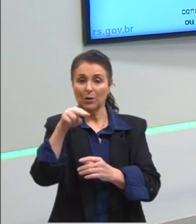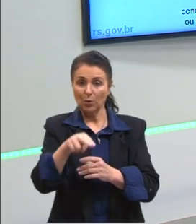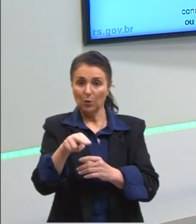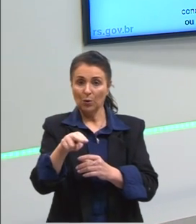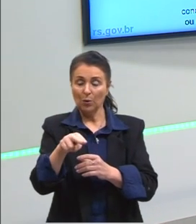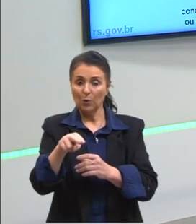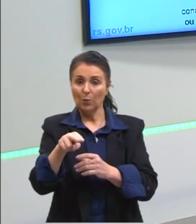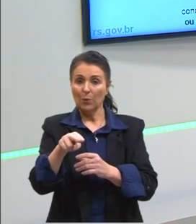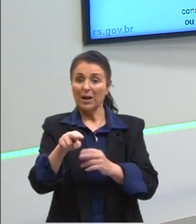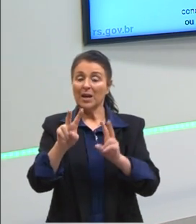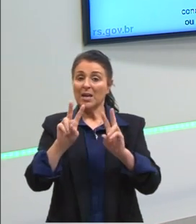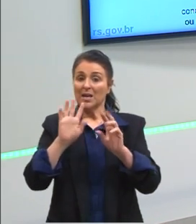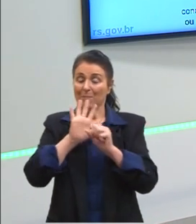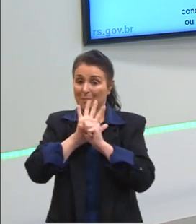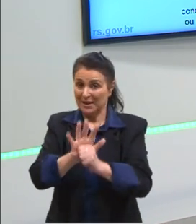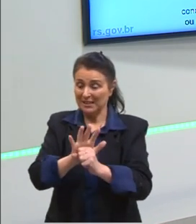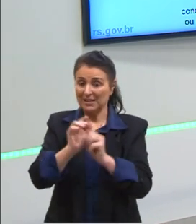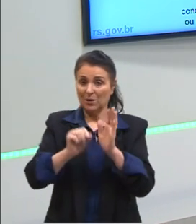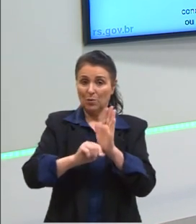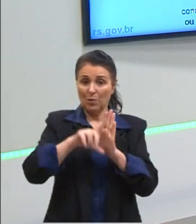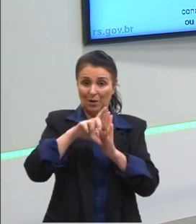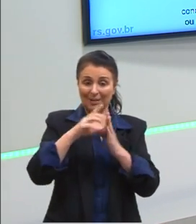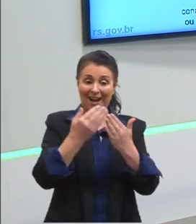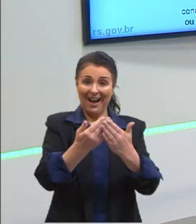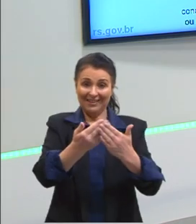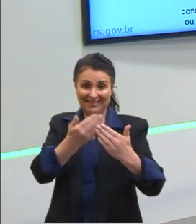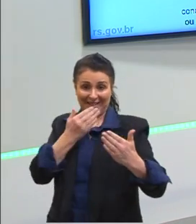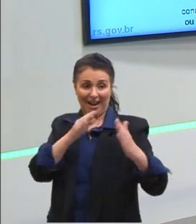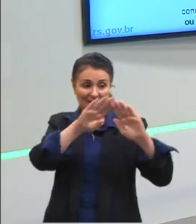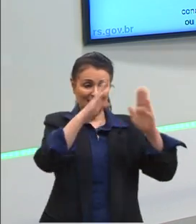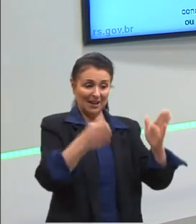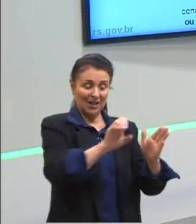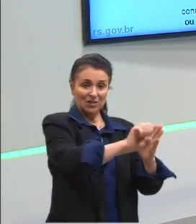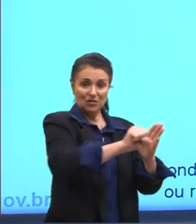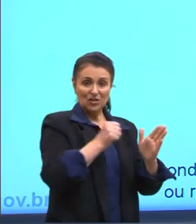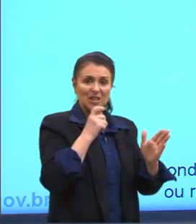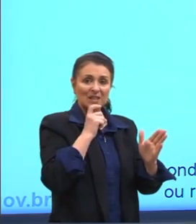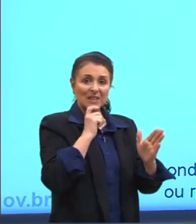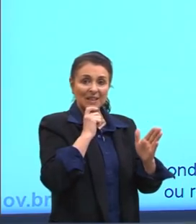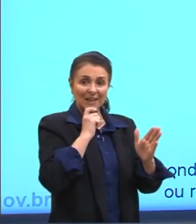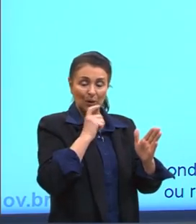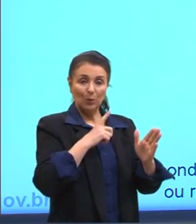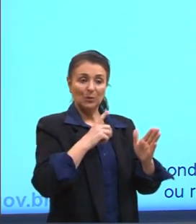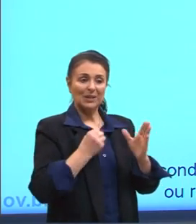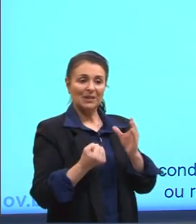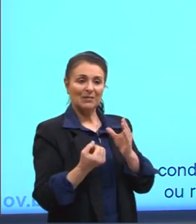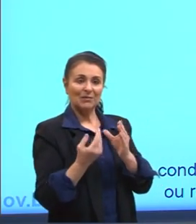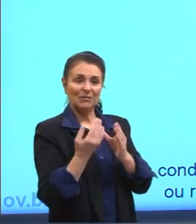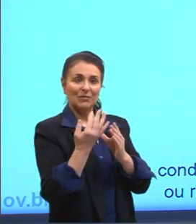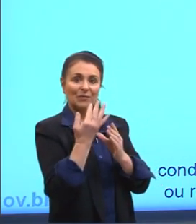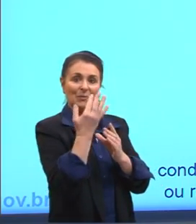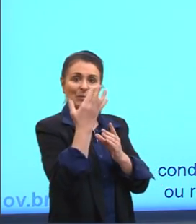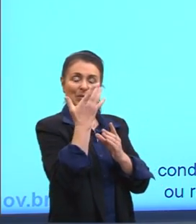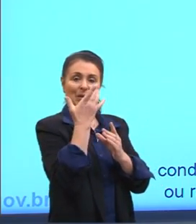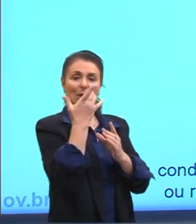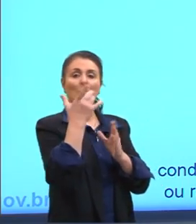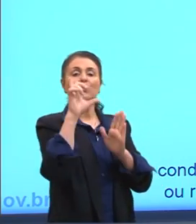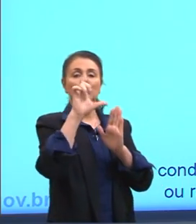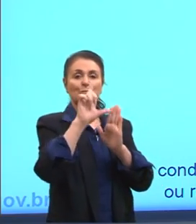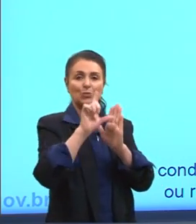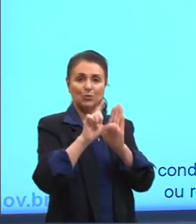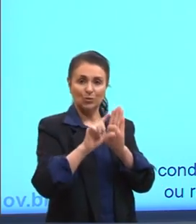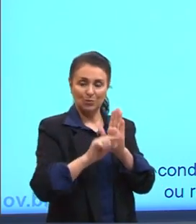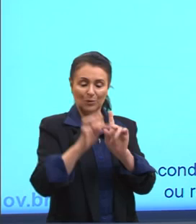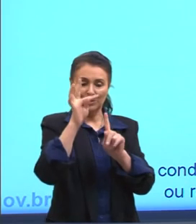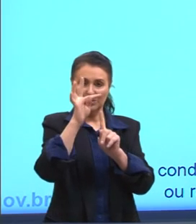temperatura no interior da geladeira é diminuída. Então, é quando tem essa vaporização aqui em cima que acontece a diminuição da